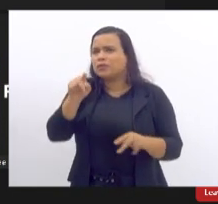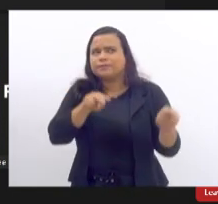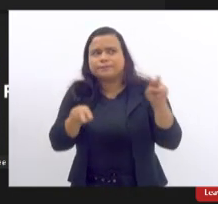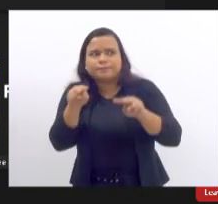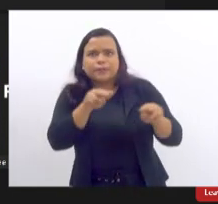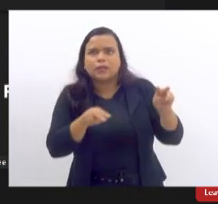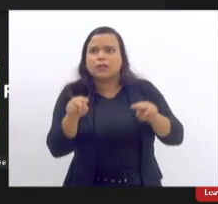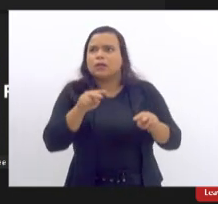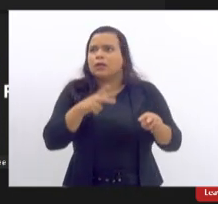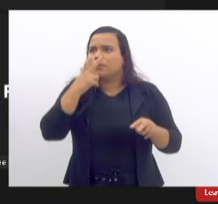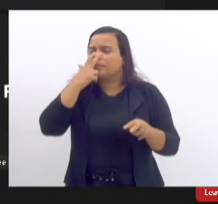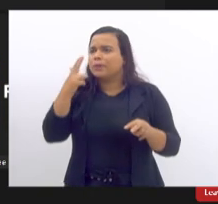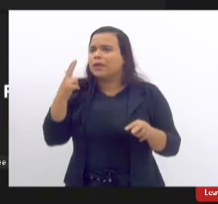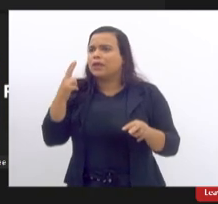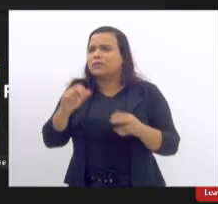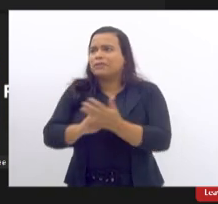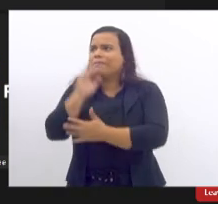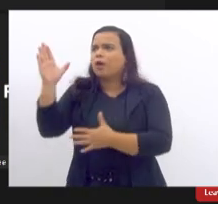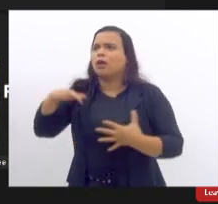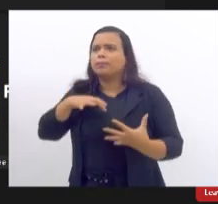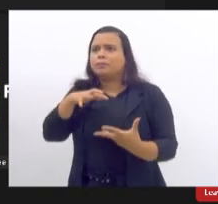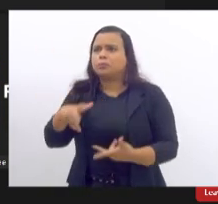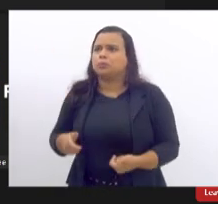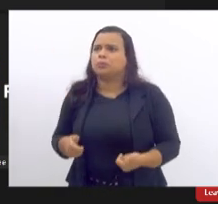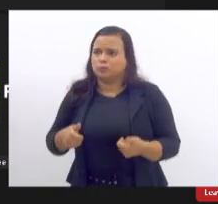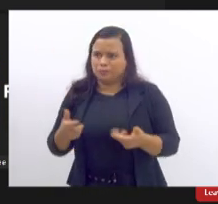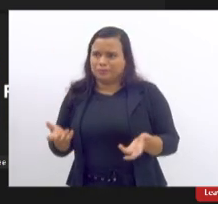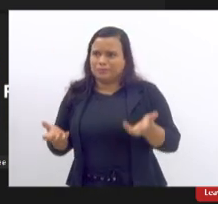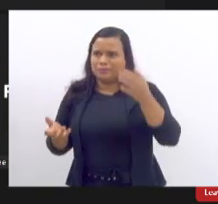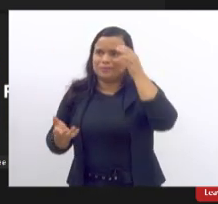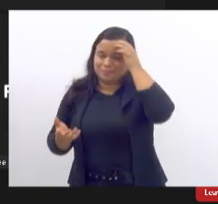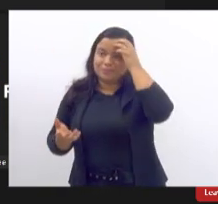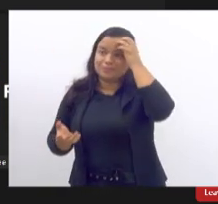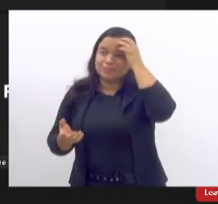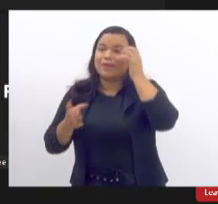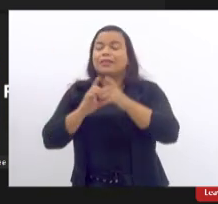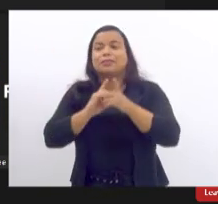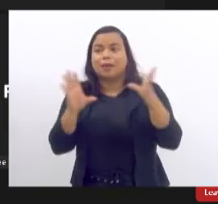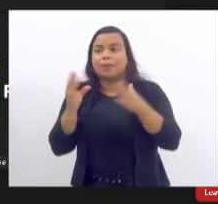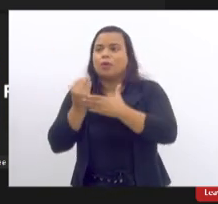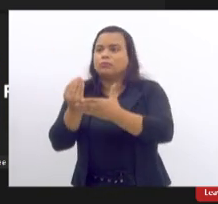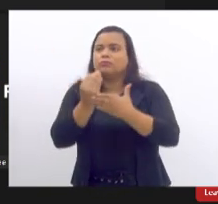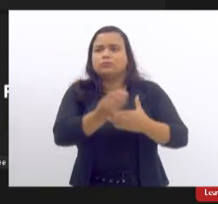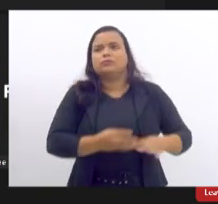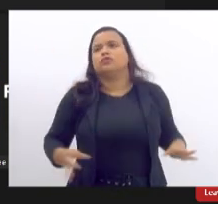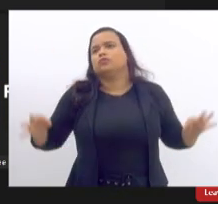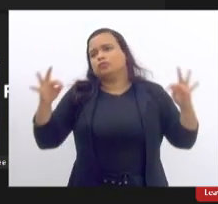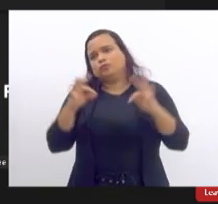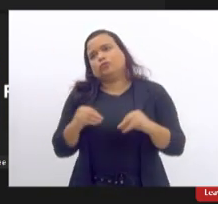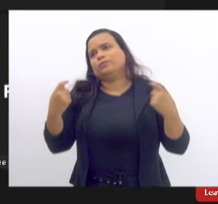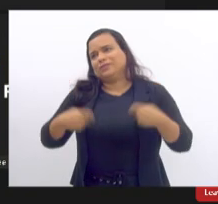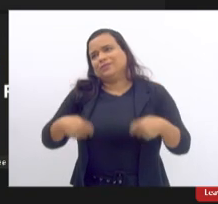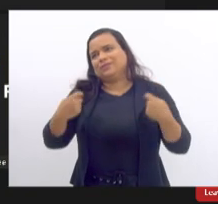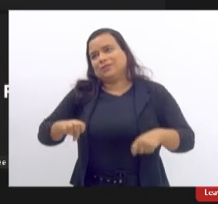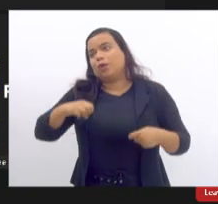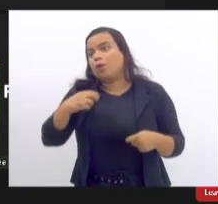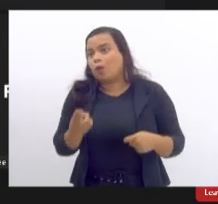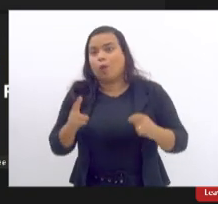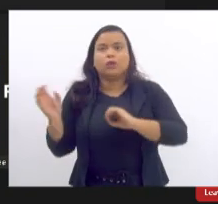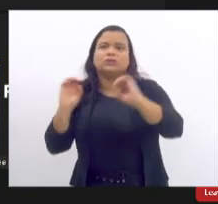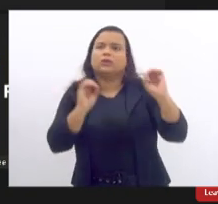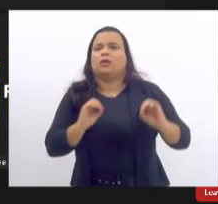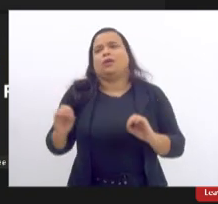eu acho que ou você se digna com a democracia para todos e todas ou não é para ninguém